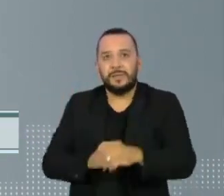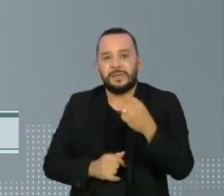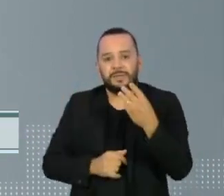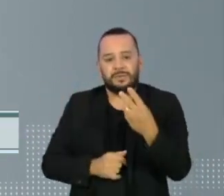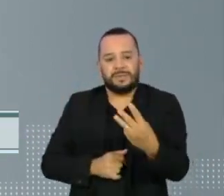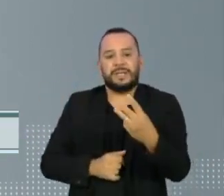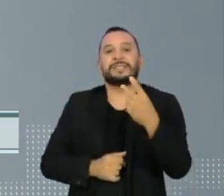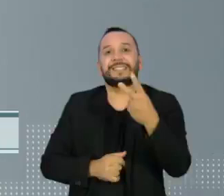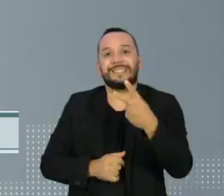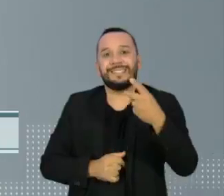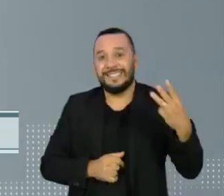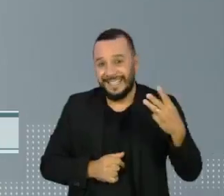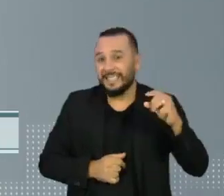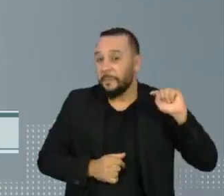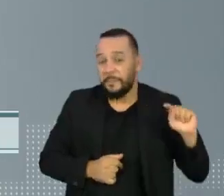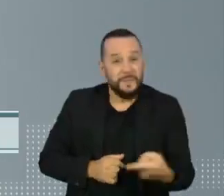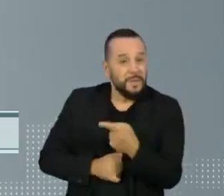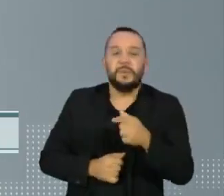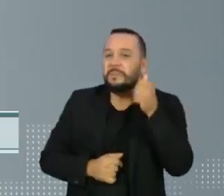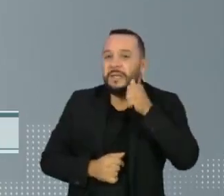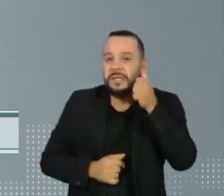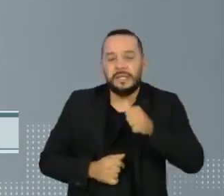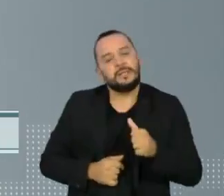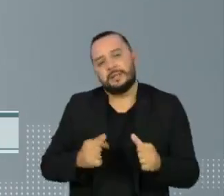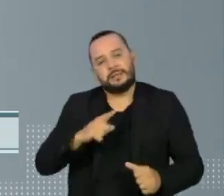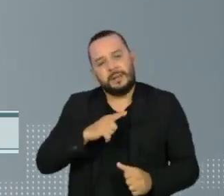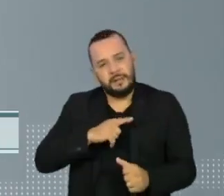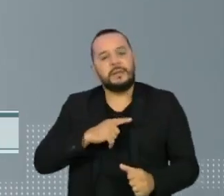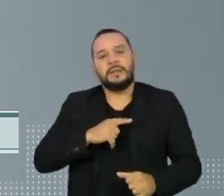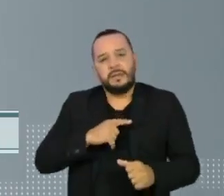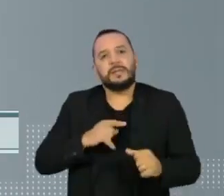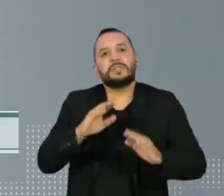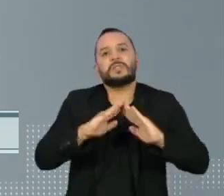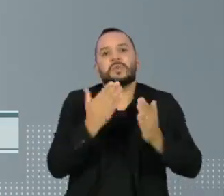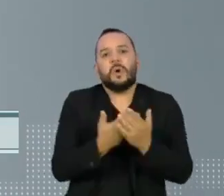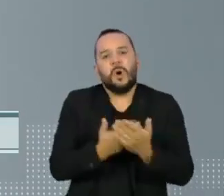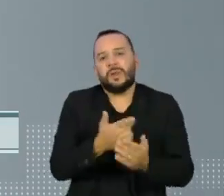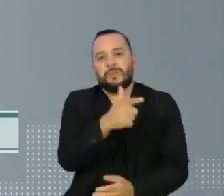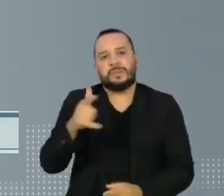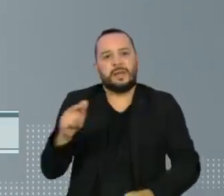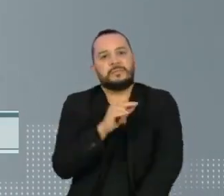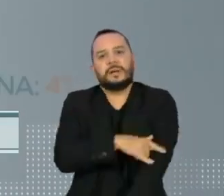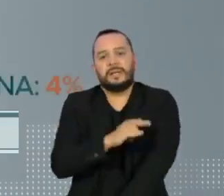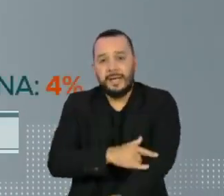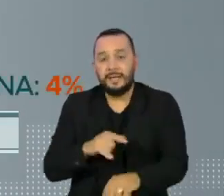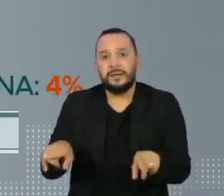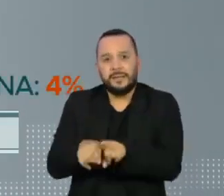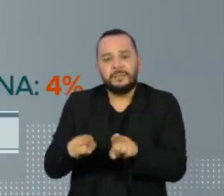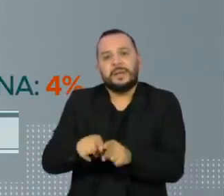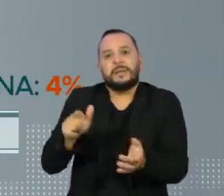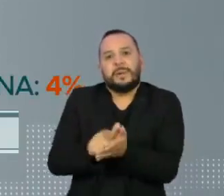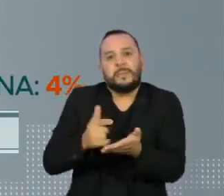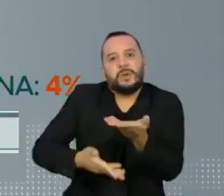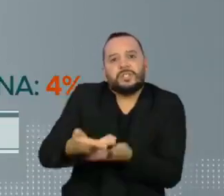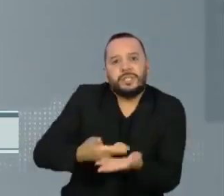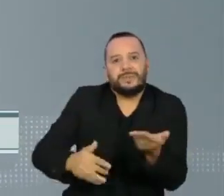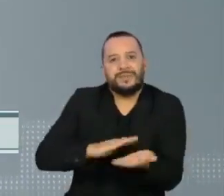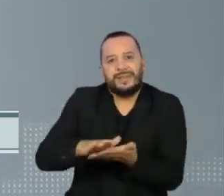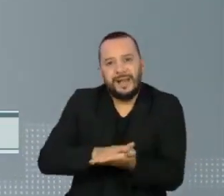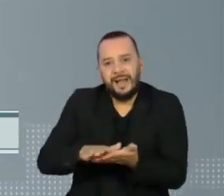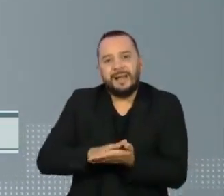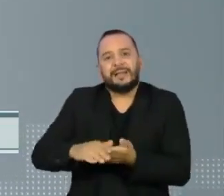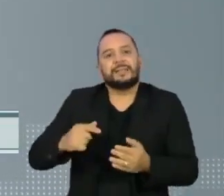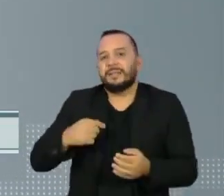escolas que não têm banheiros em condição de uso. Falta sabonete, papel higiênico ou a pia não existe ou não funciona.